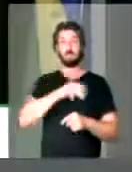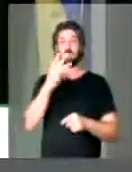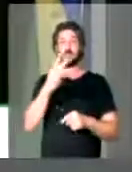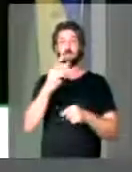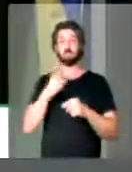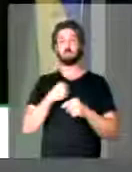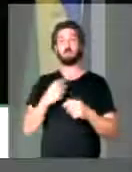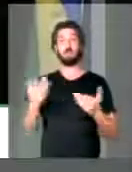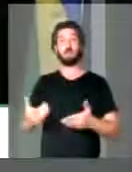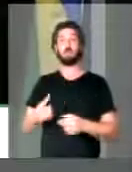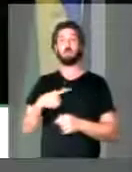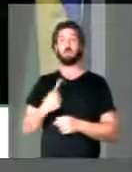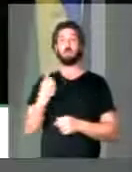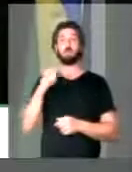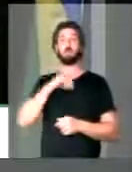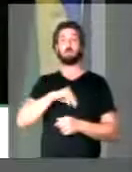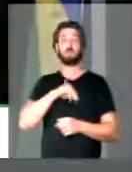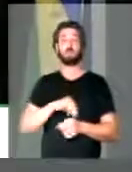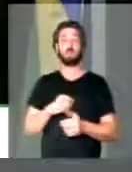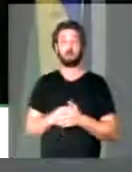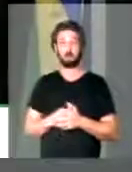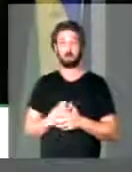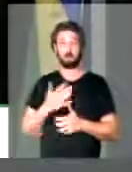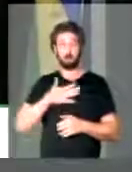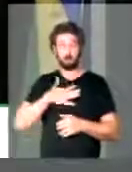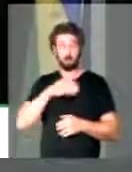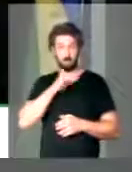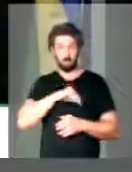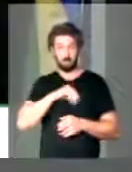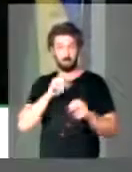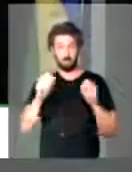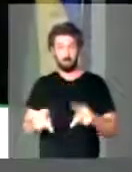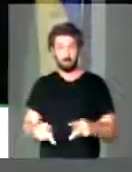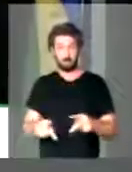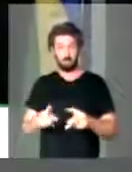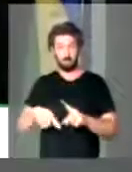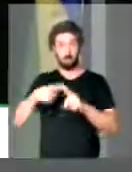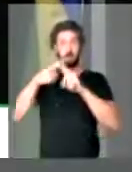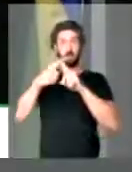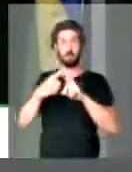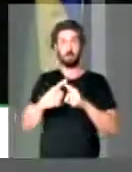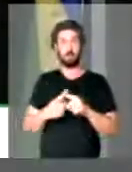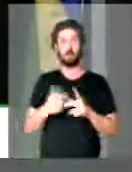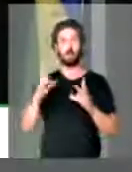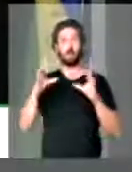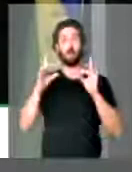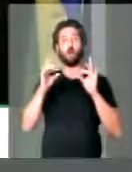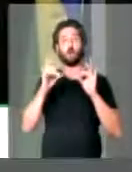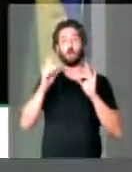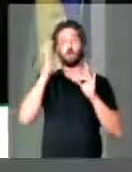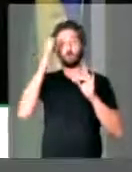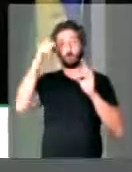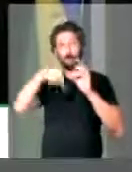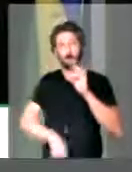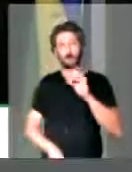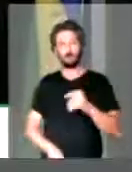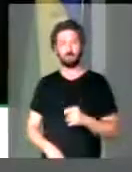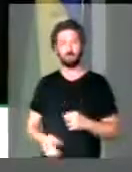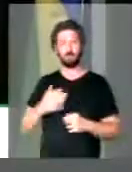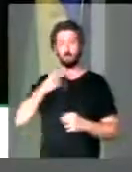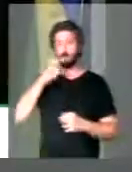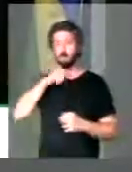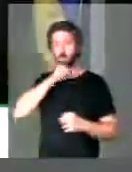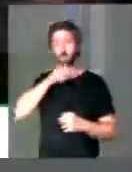alguns anos eu só estou recebendo um. O meu salário de aposentada cresceu que nem cola de burro para baixo. Eu disse a minha mãe,